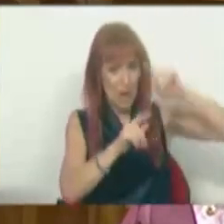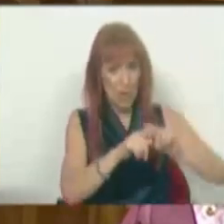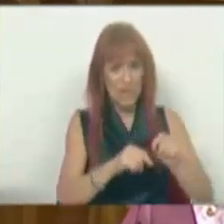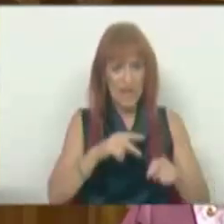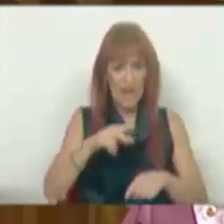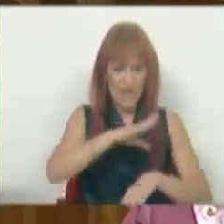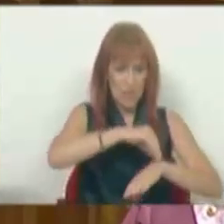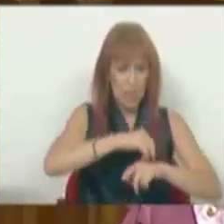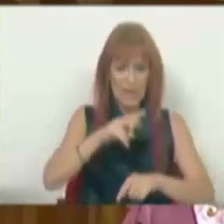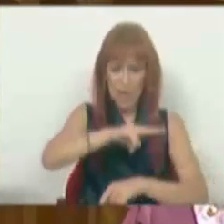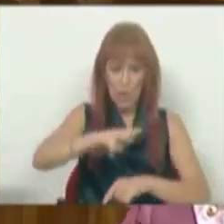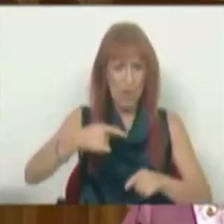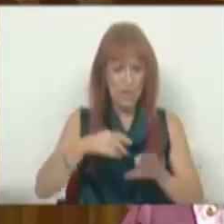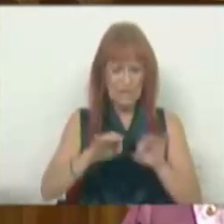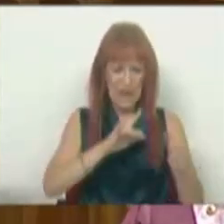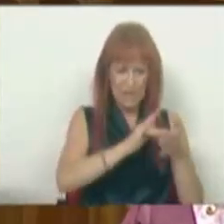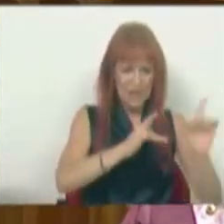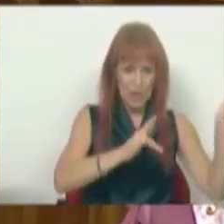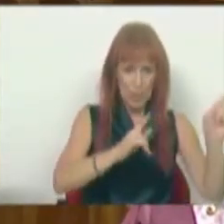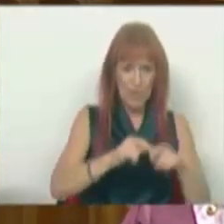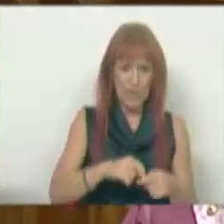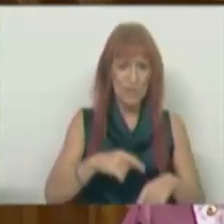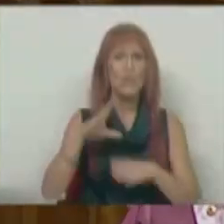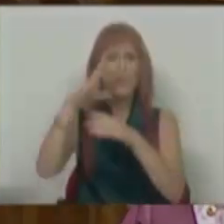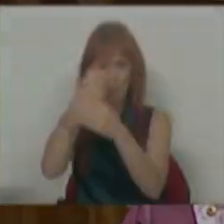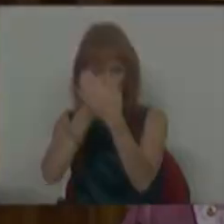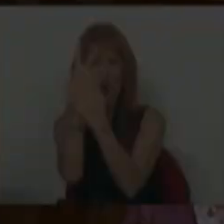Noruega e nós não queremos imitar o Brasil, mas os escandinavos.